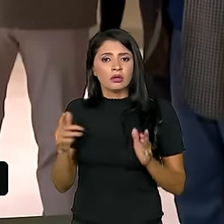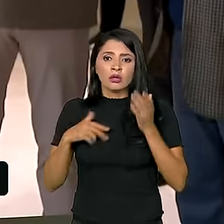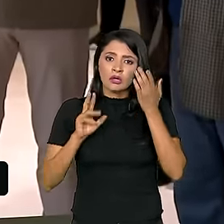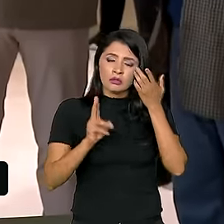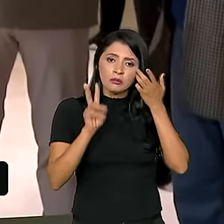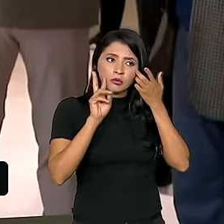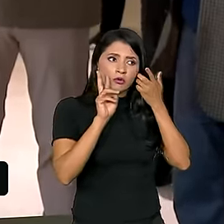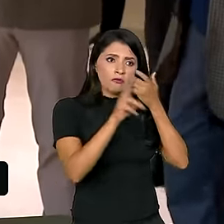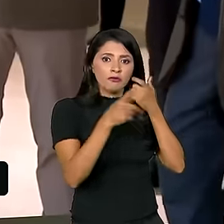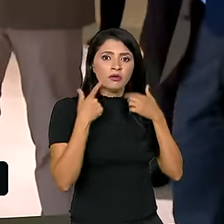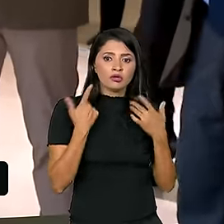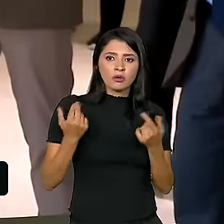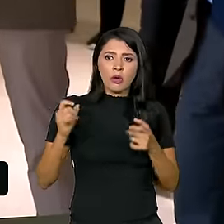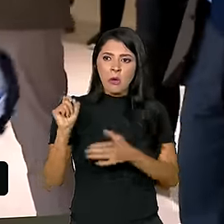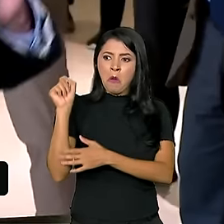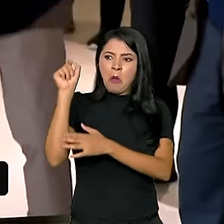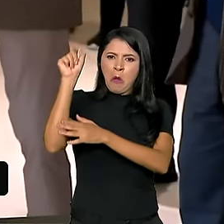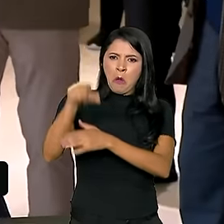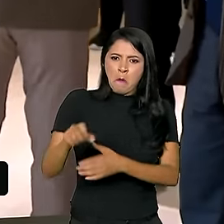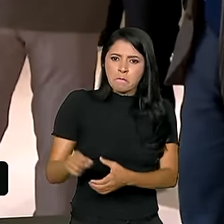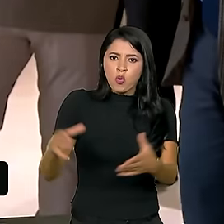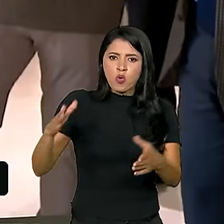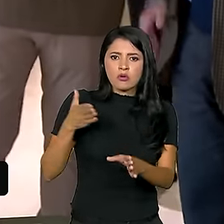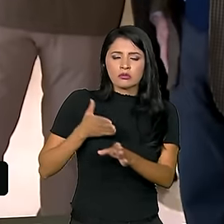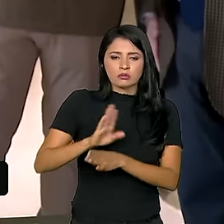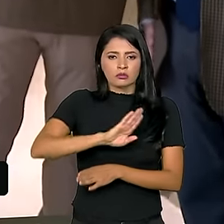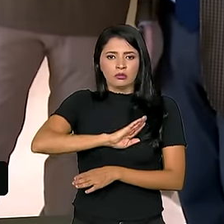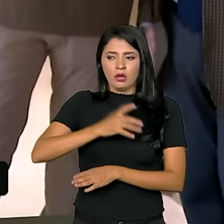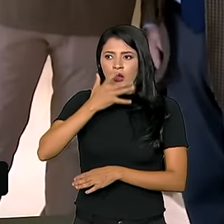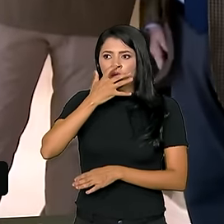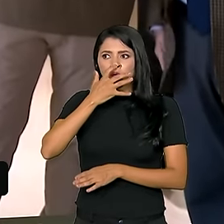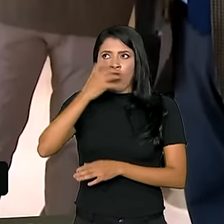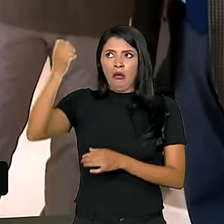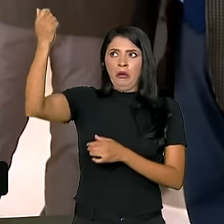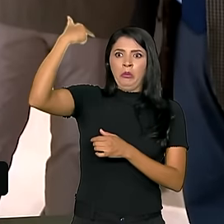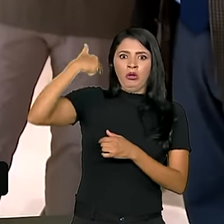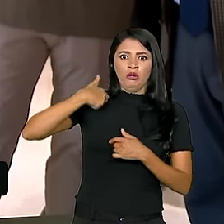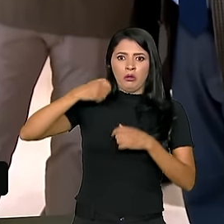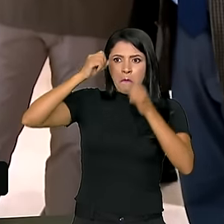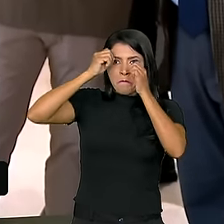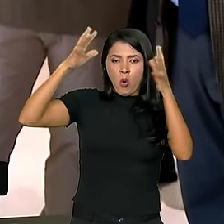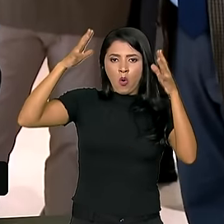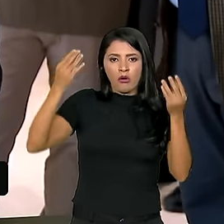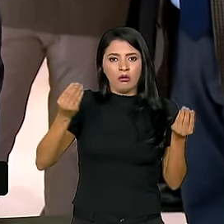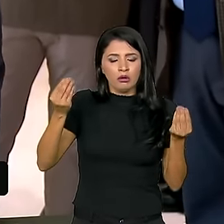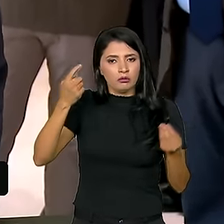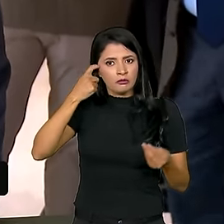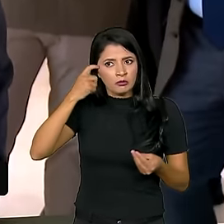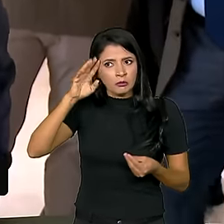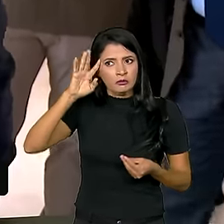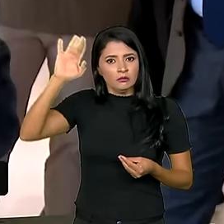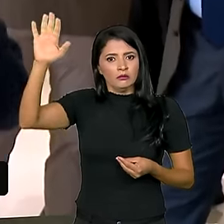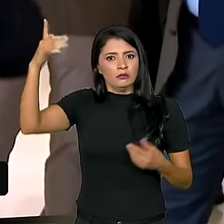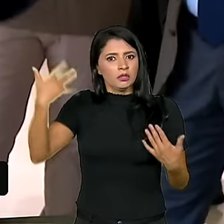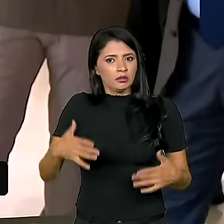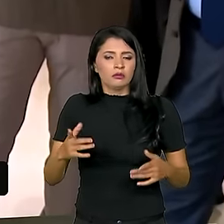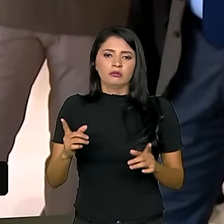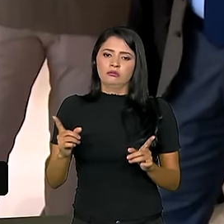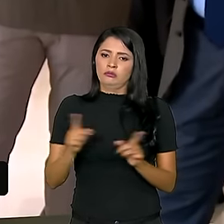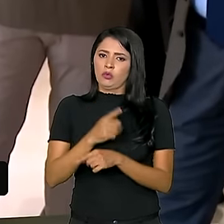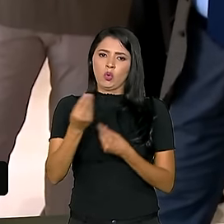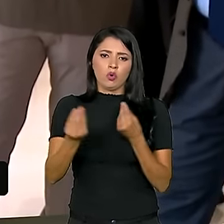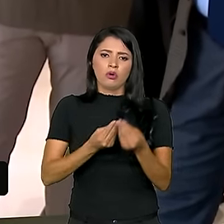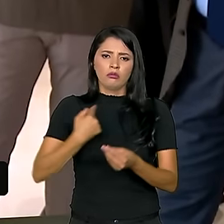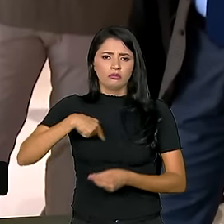vez que vejo uma coisa daquela explodida na faixa ligada, eu fico imaginando que fosse na minha cabeça. É uma contradição a gente